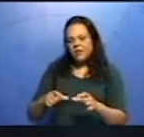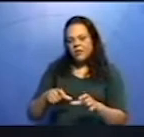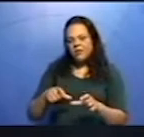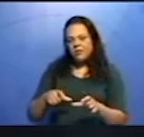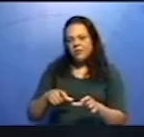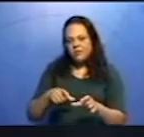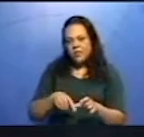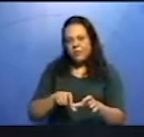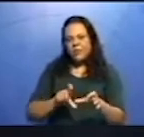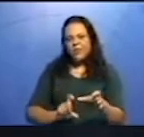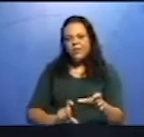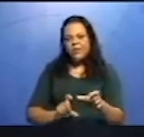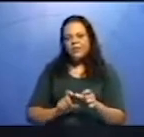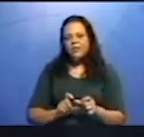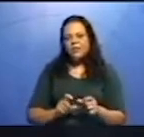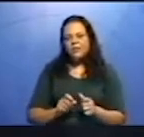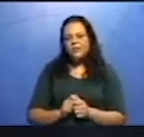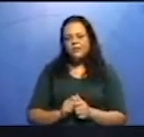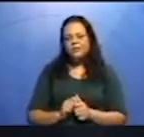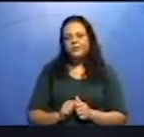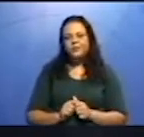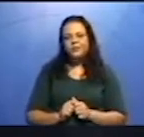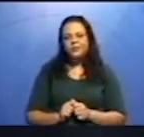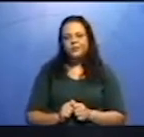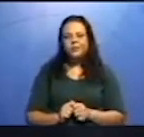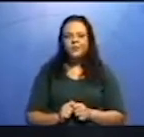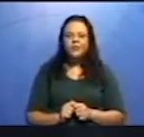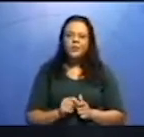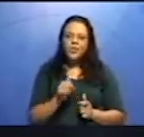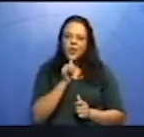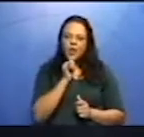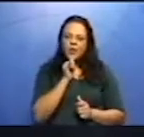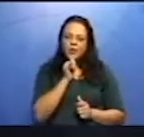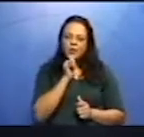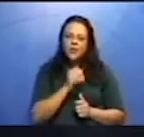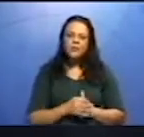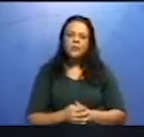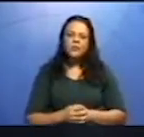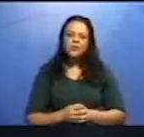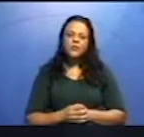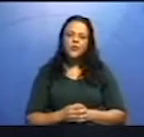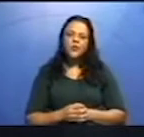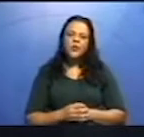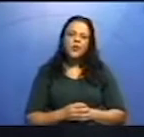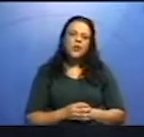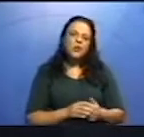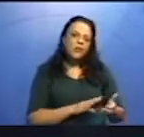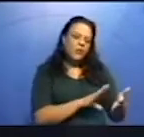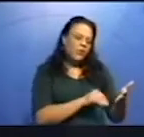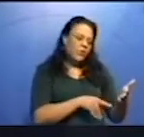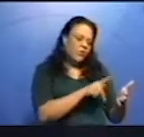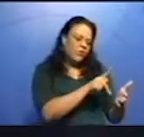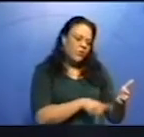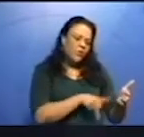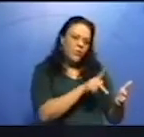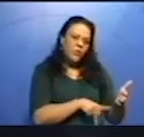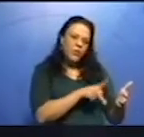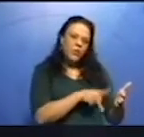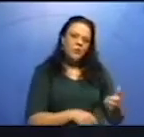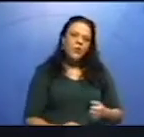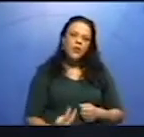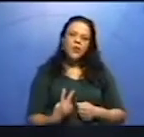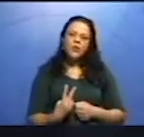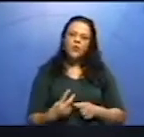palavra, guardem. Independentes. Vejamos um exemplo extraído do poema em que duas orações estão